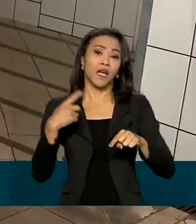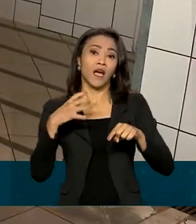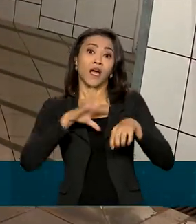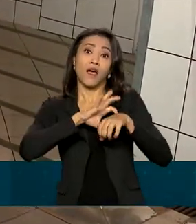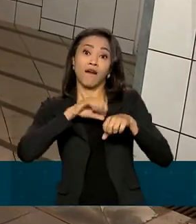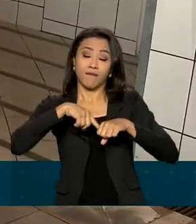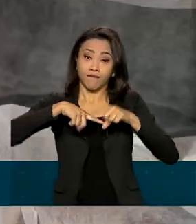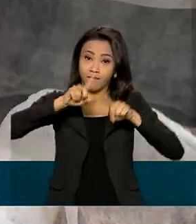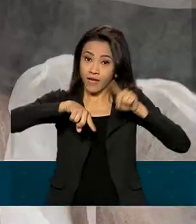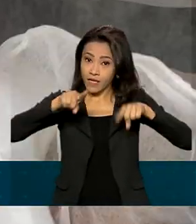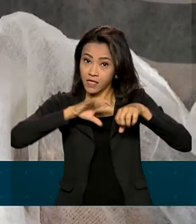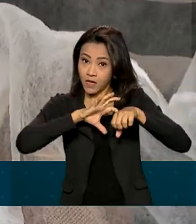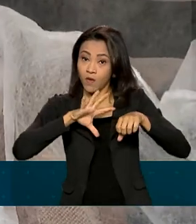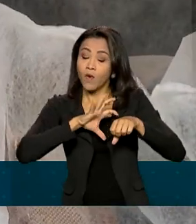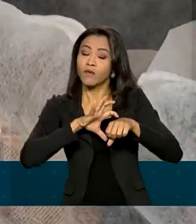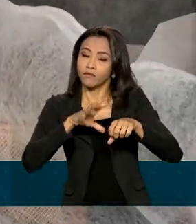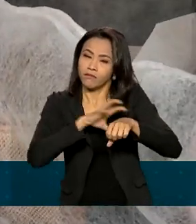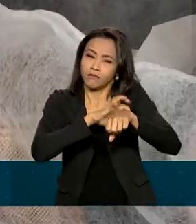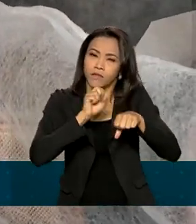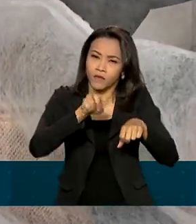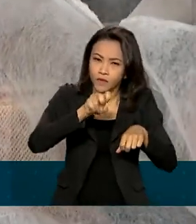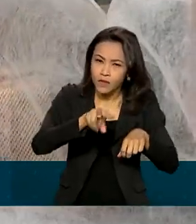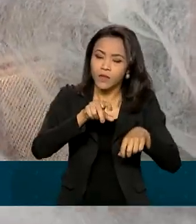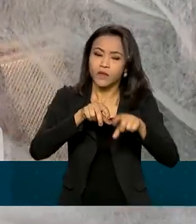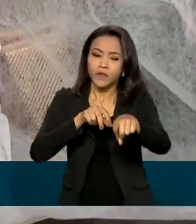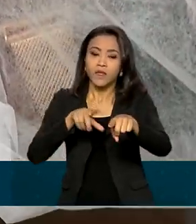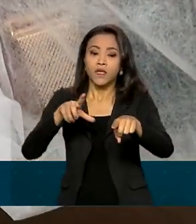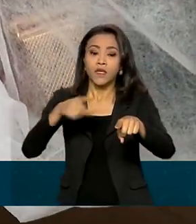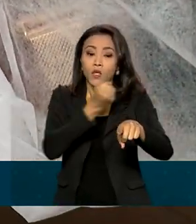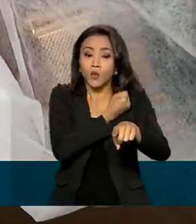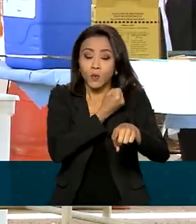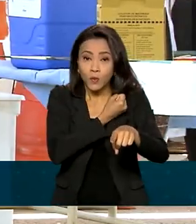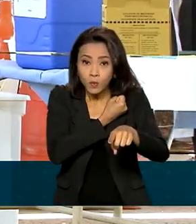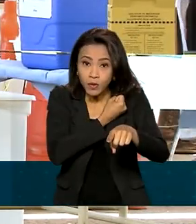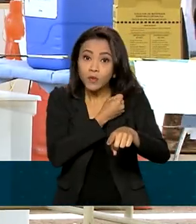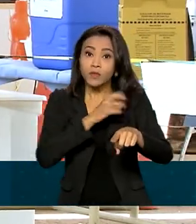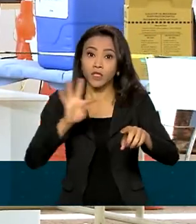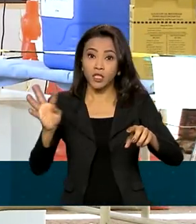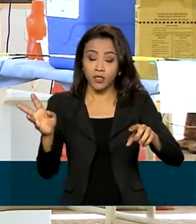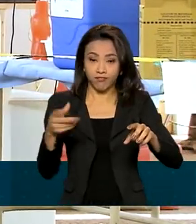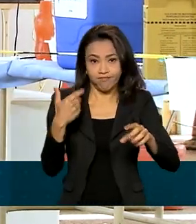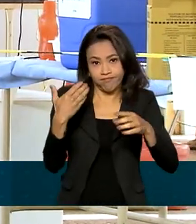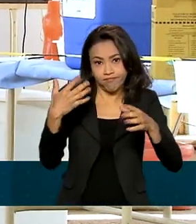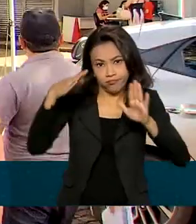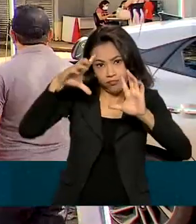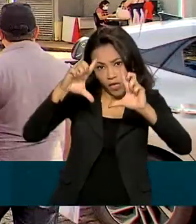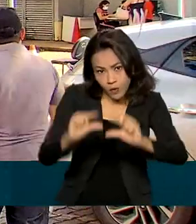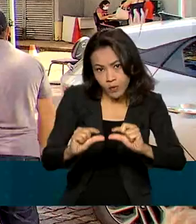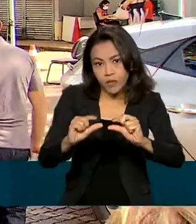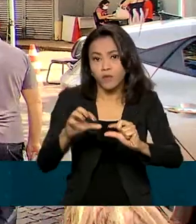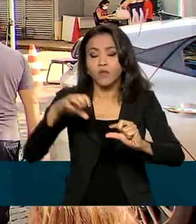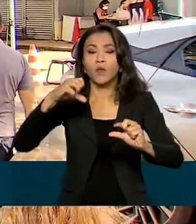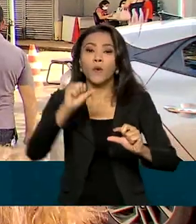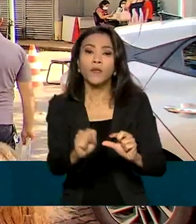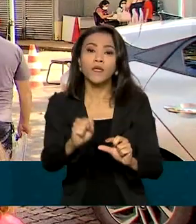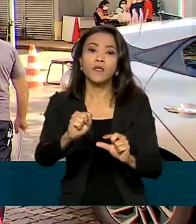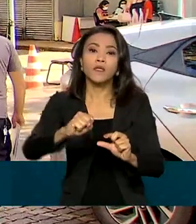baixa foi de aproximadamente 80% no domingo e o número de casos apresentou uma diminuição de 89